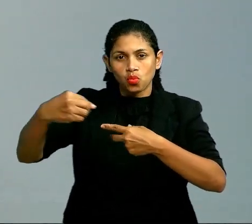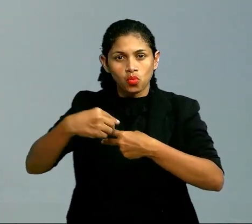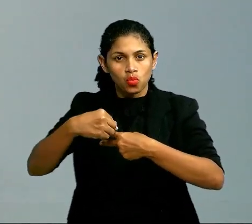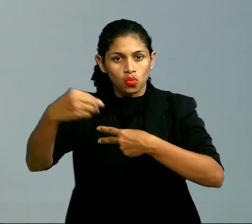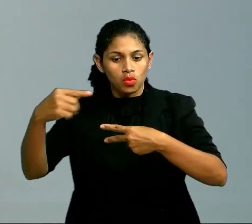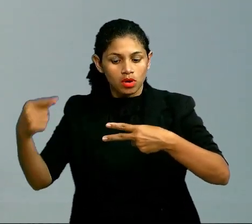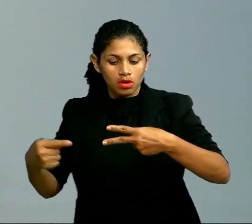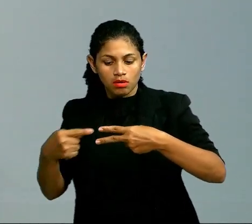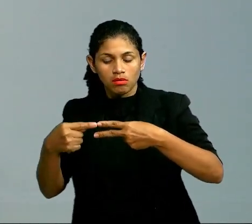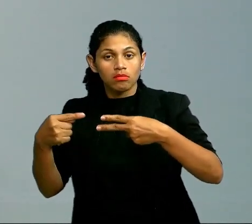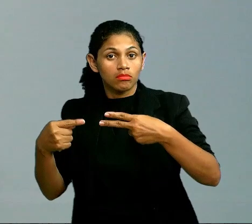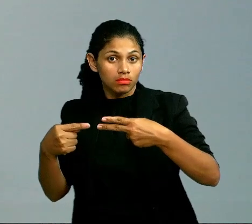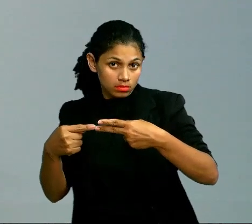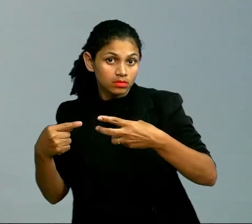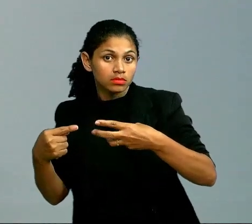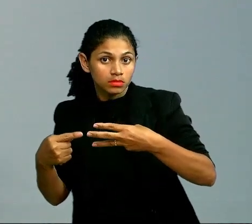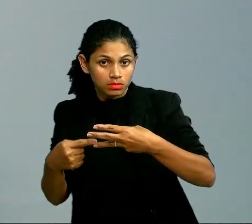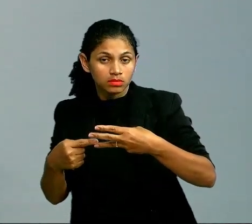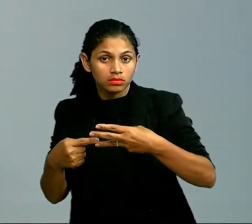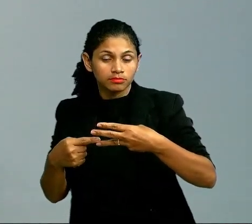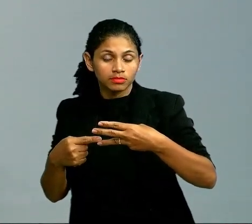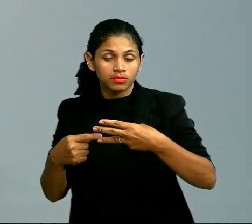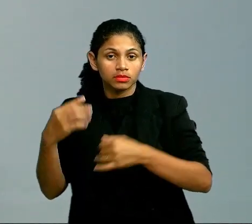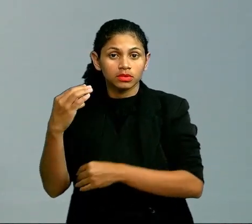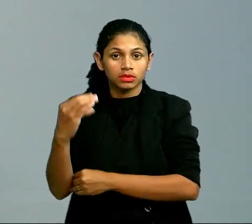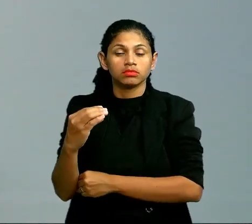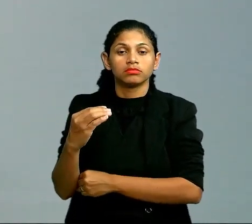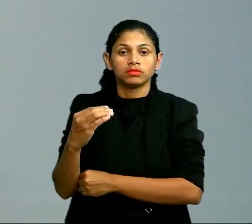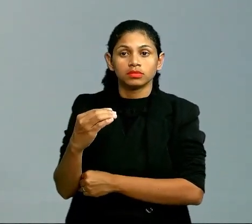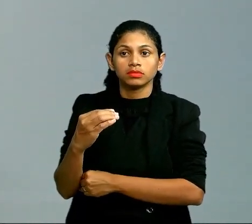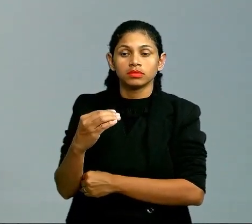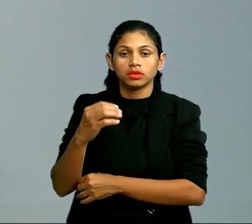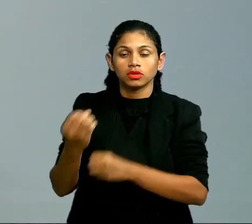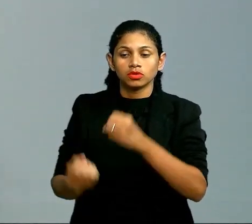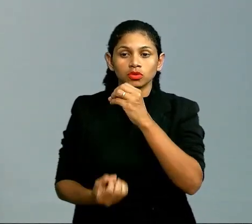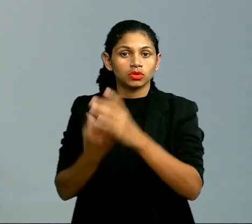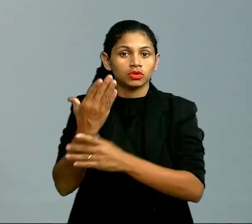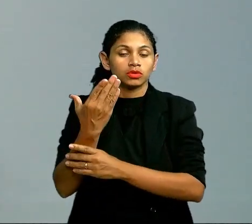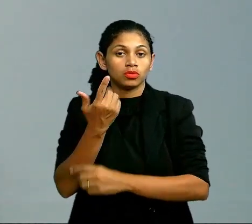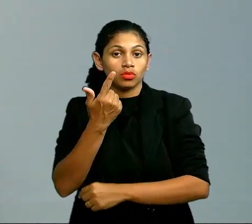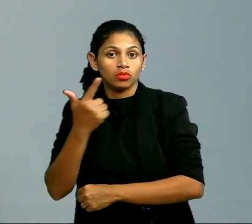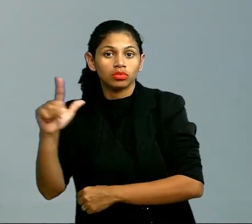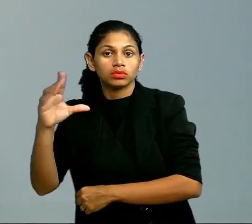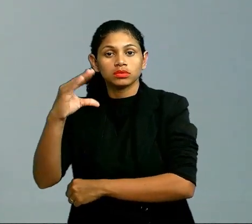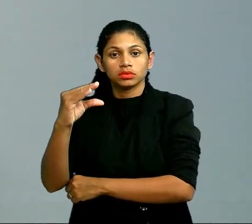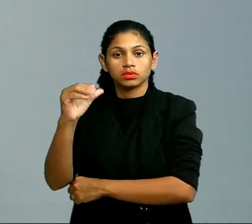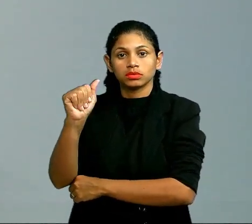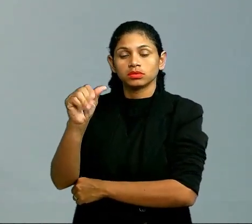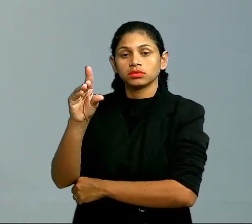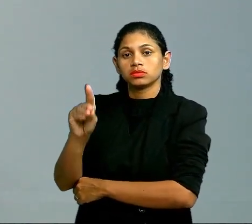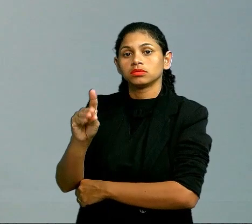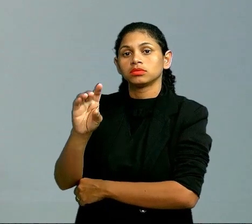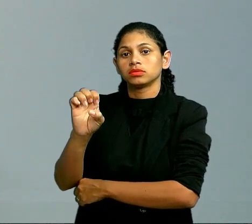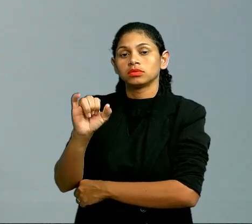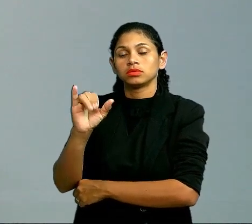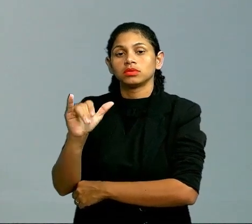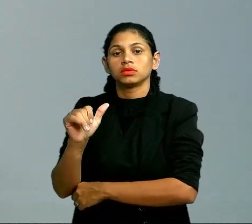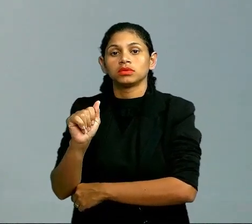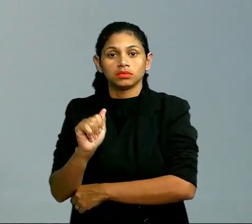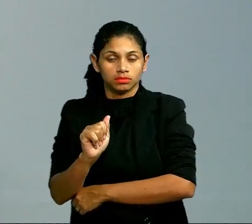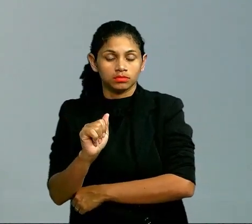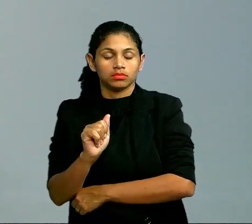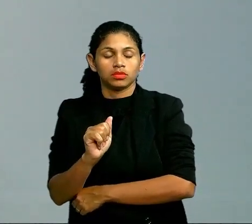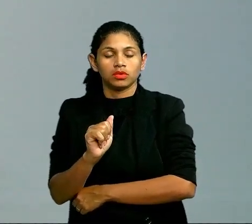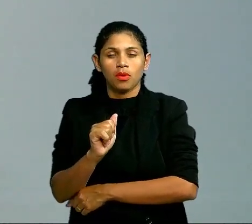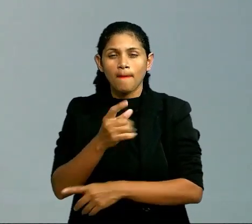seus elétrons com átomos de carbono e formando cadeias heterogêneas. Então, observei a presença do nitrogênio, do